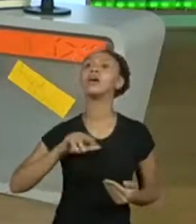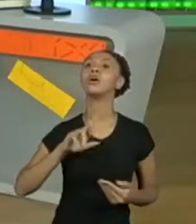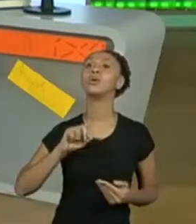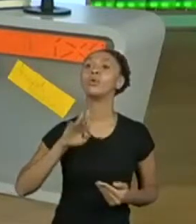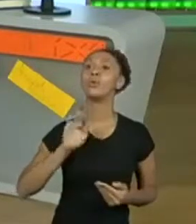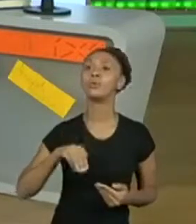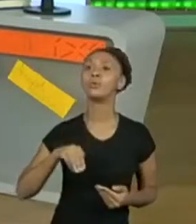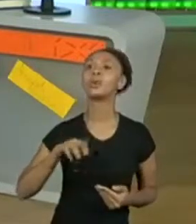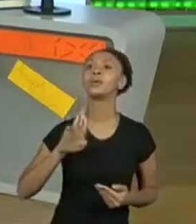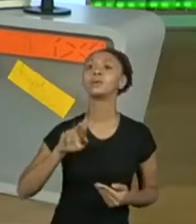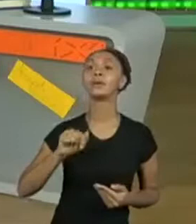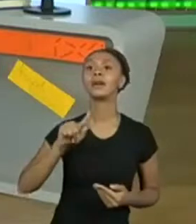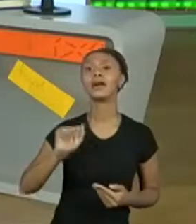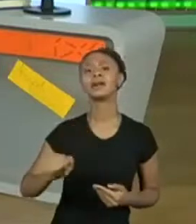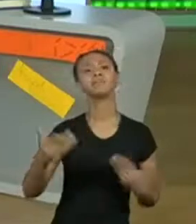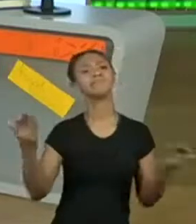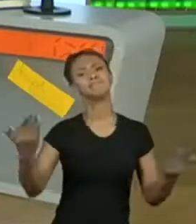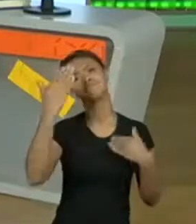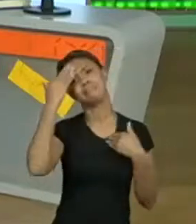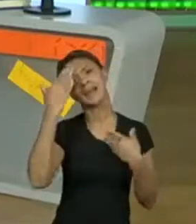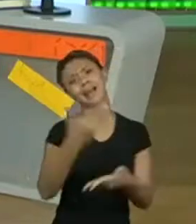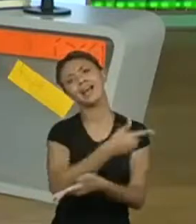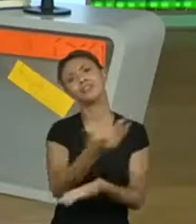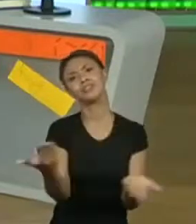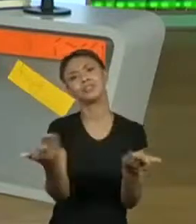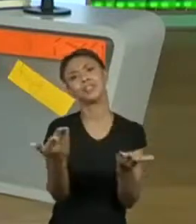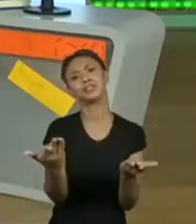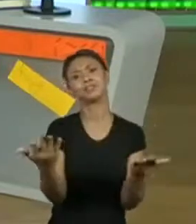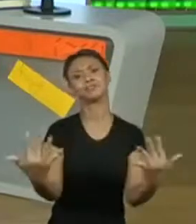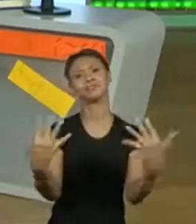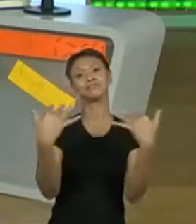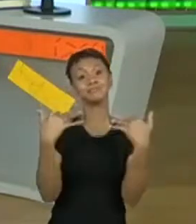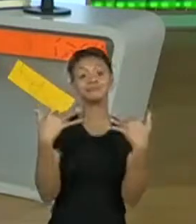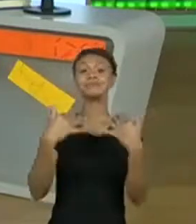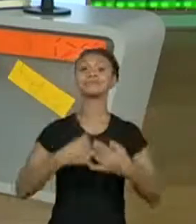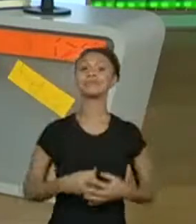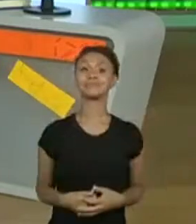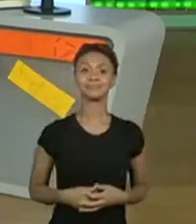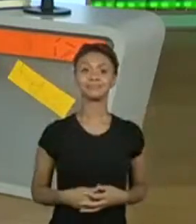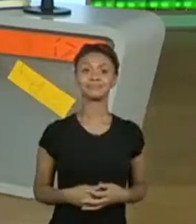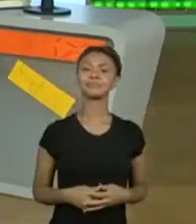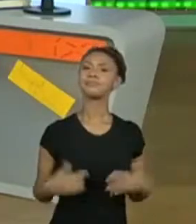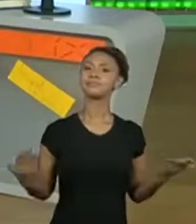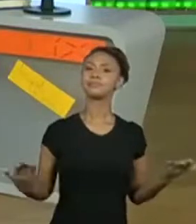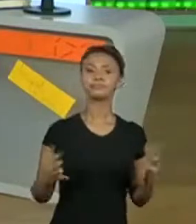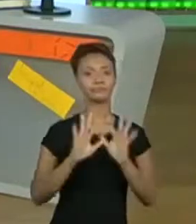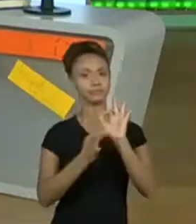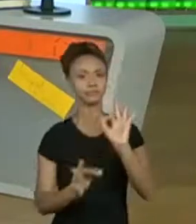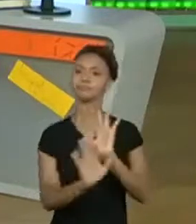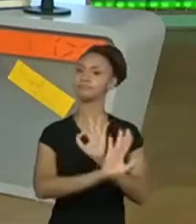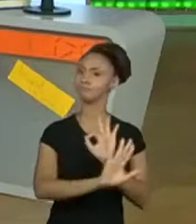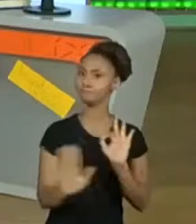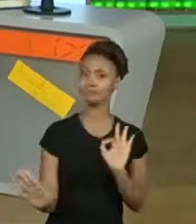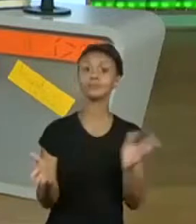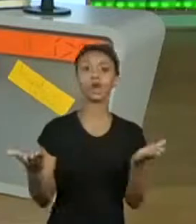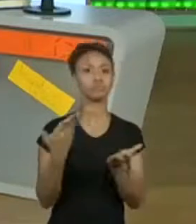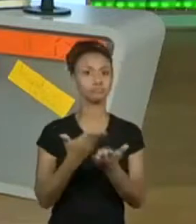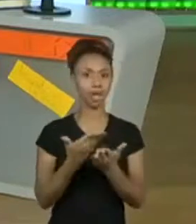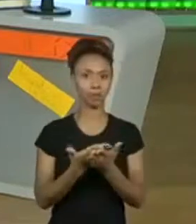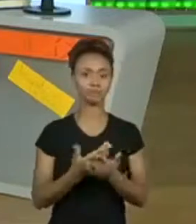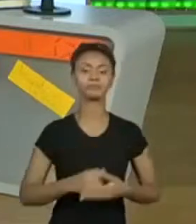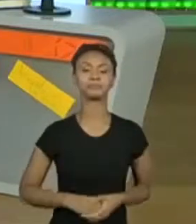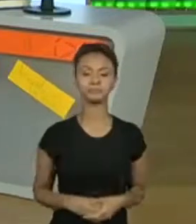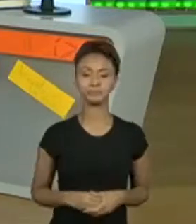muito, muito, muito obrigada pela parceria, por vocês estarem aqui. E, sem mais delongas, a aula de hoje.